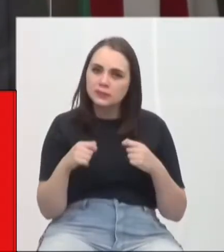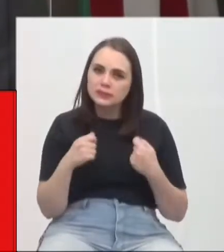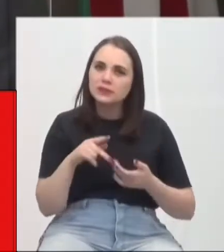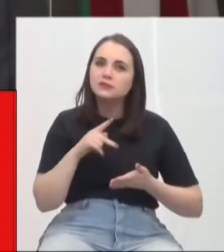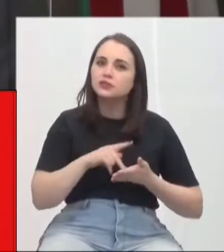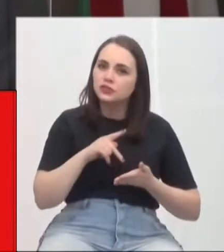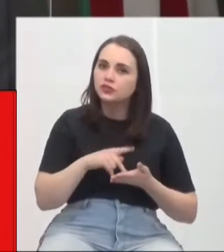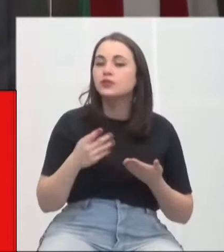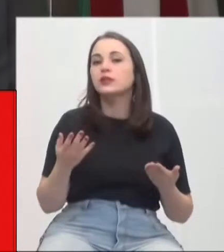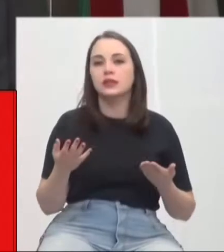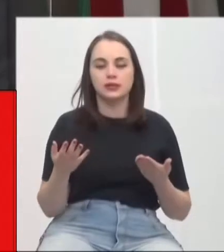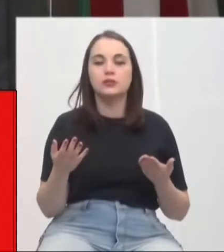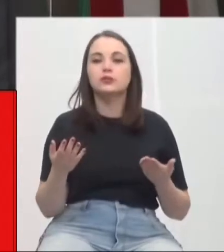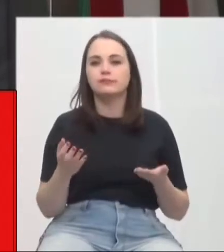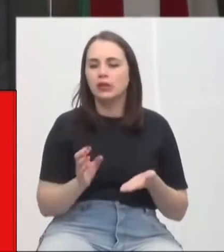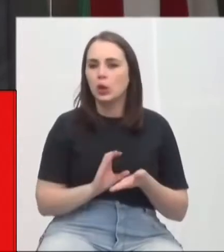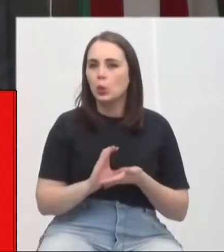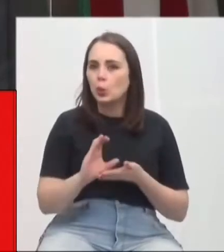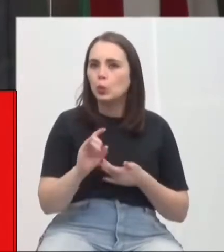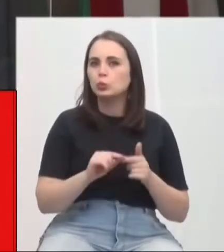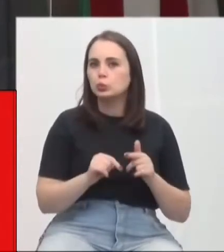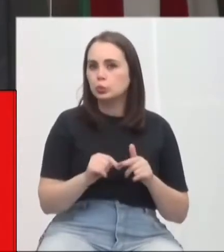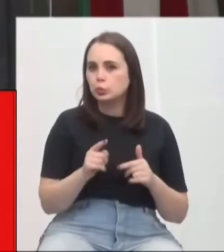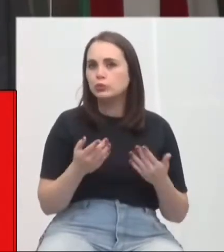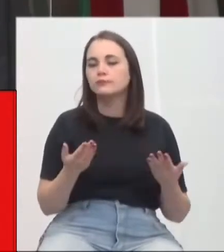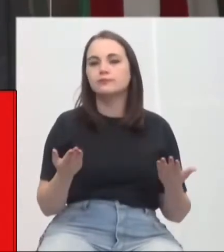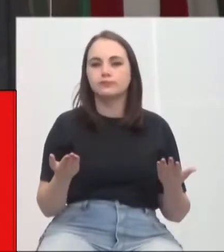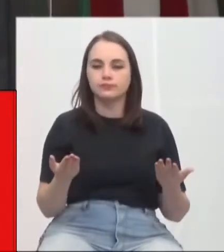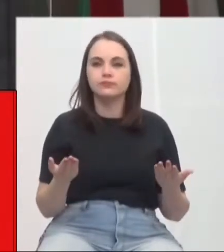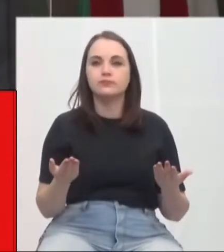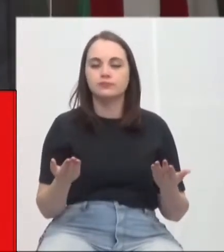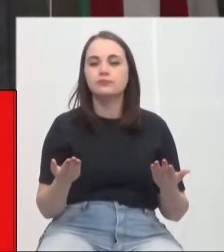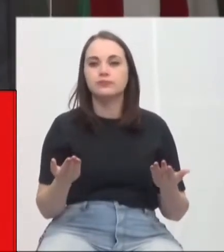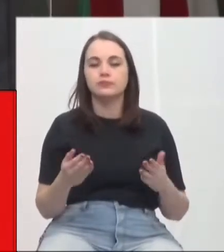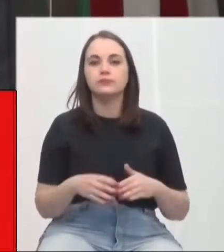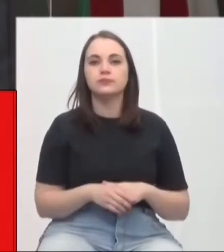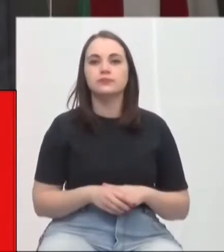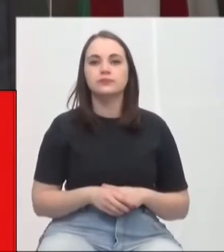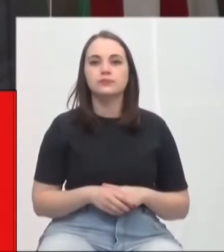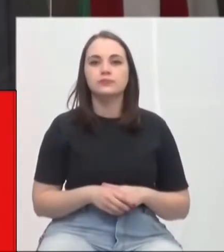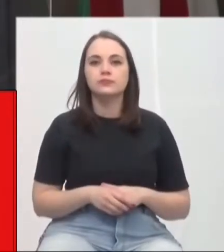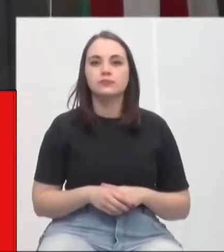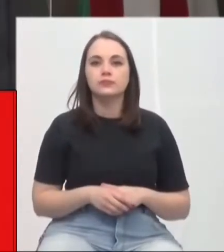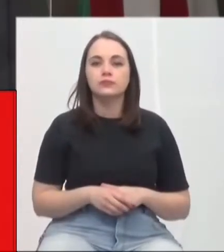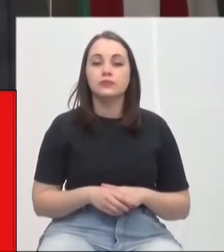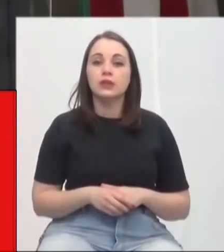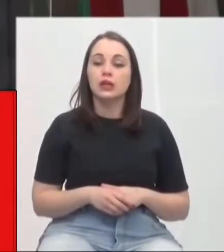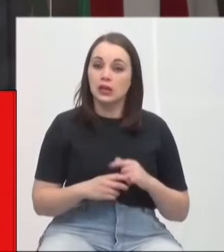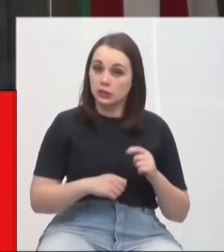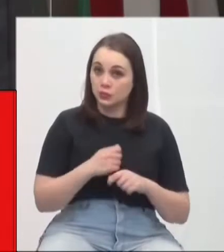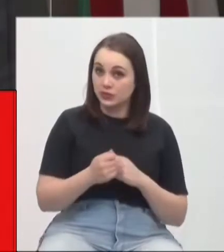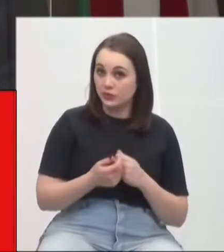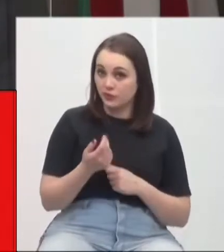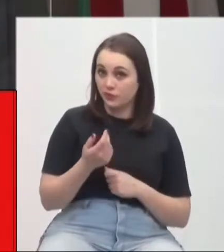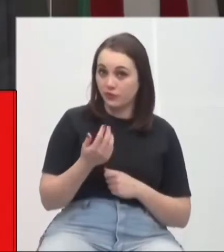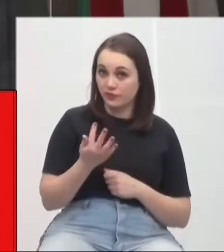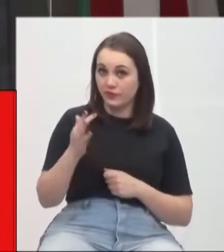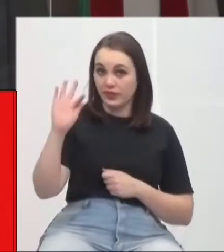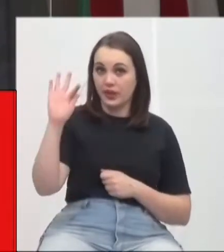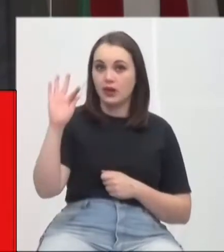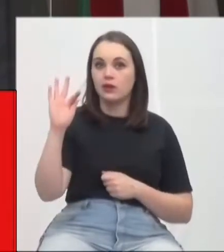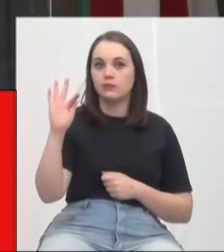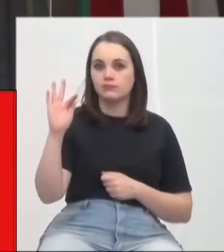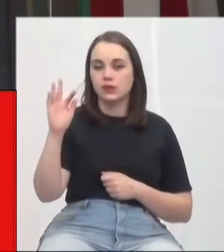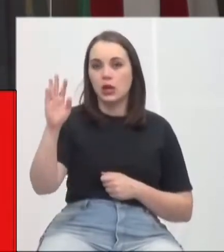de recursos, de se sustentar, seu presidente. E o governo federal, no